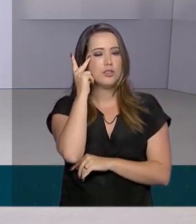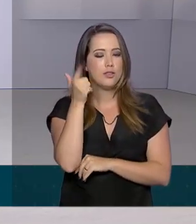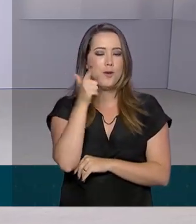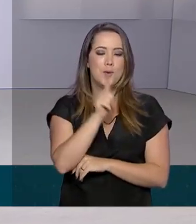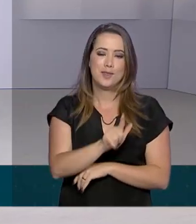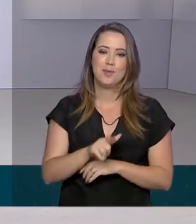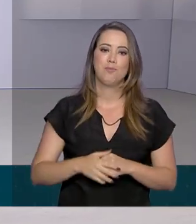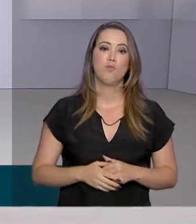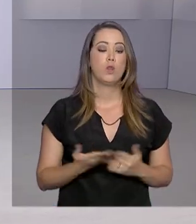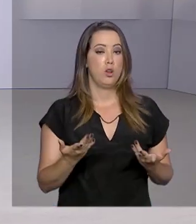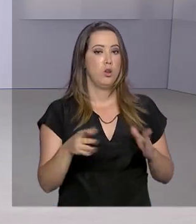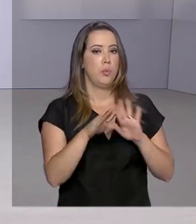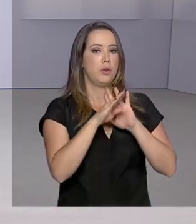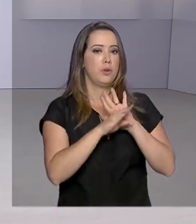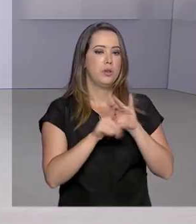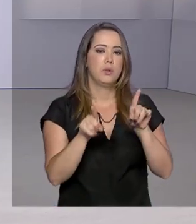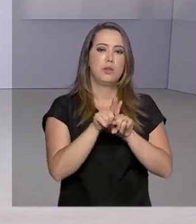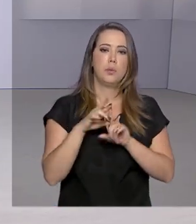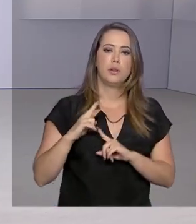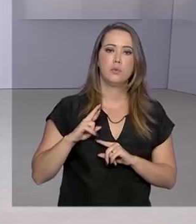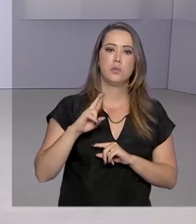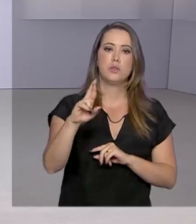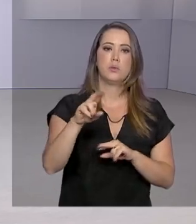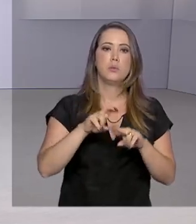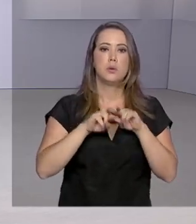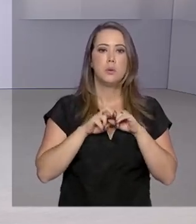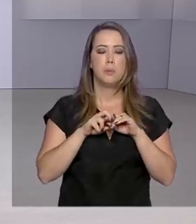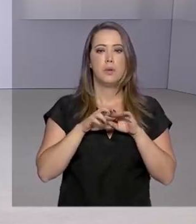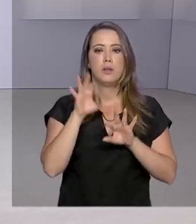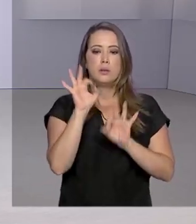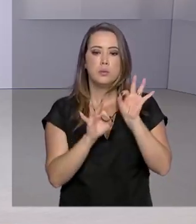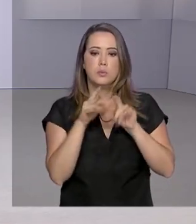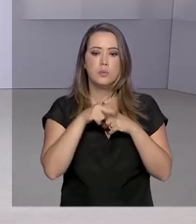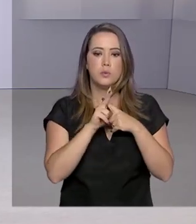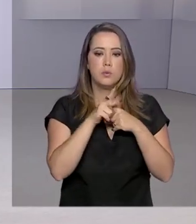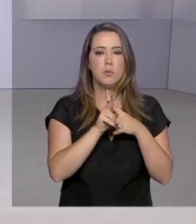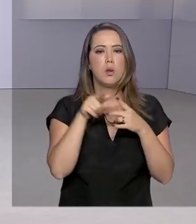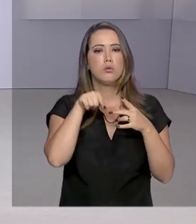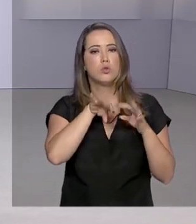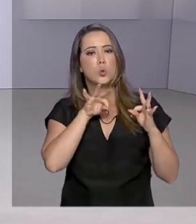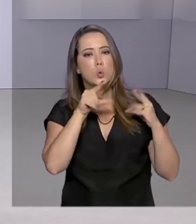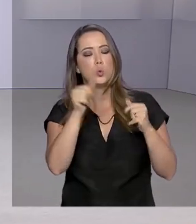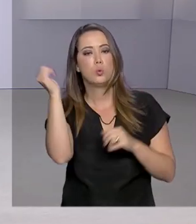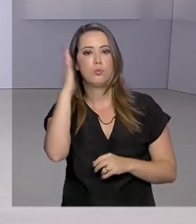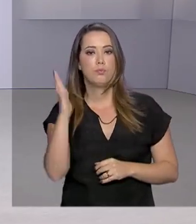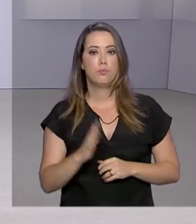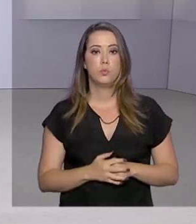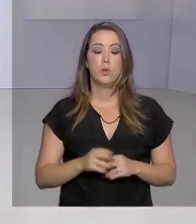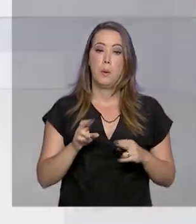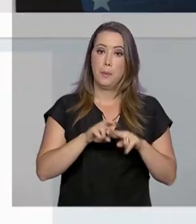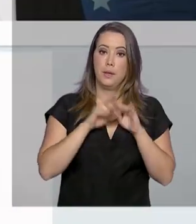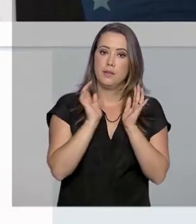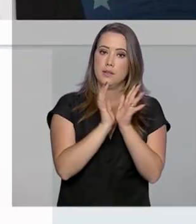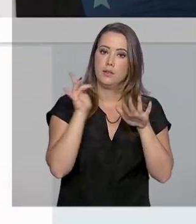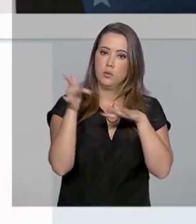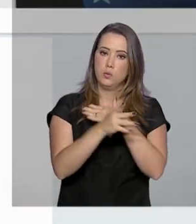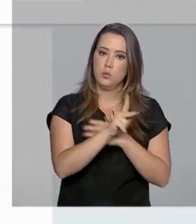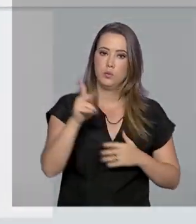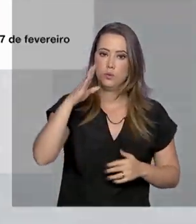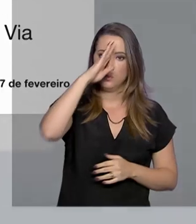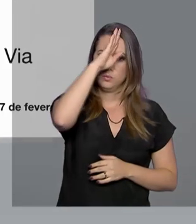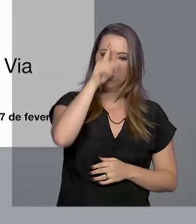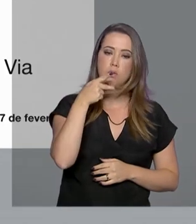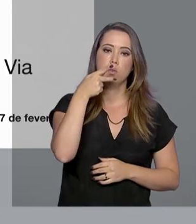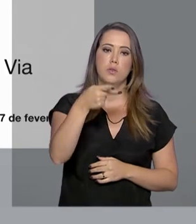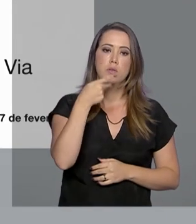beneficiados. O programa também é responsável pela manutenção da frota escolar em todo o país. Pelas redes sociais, o